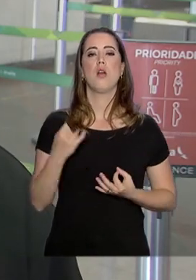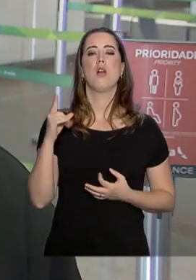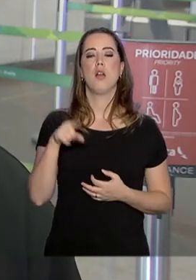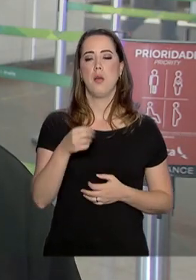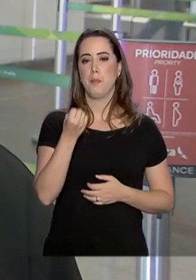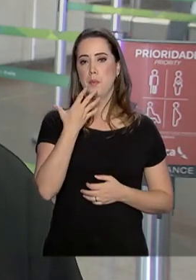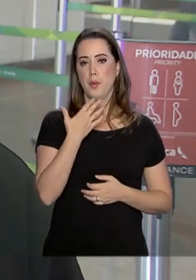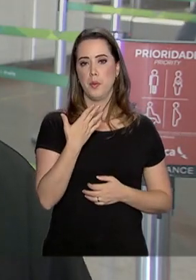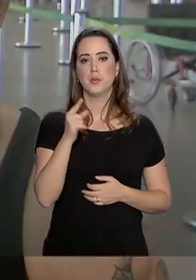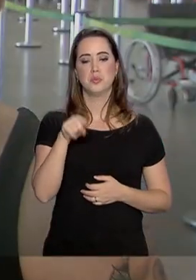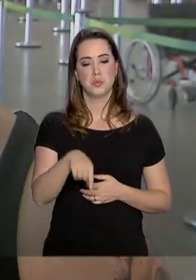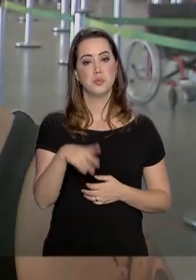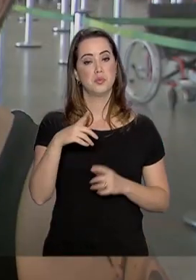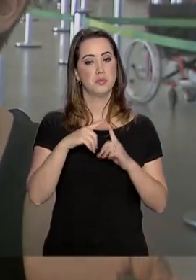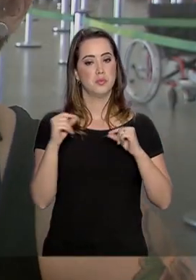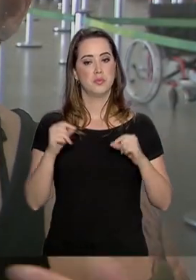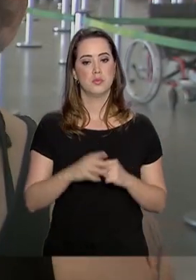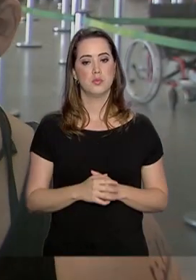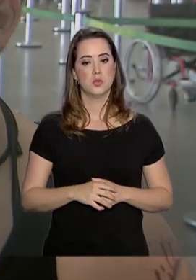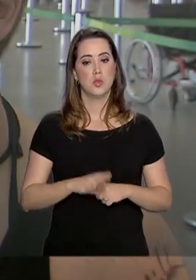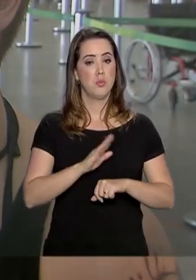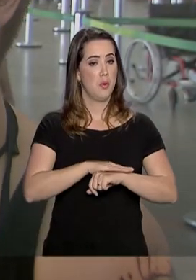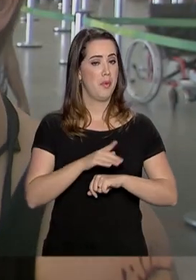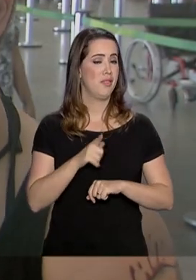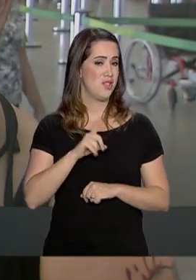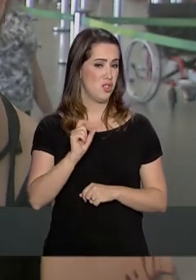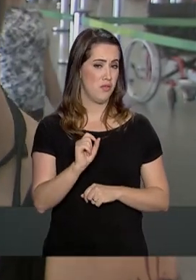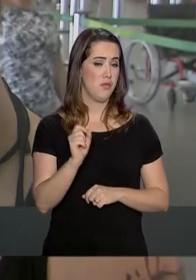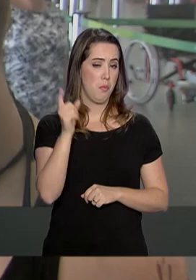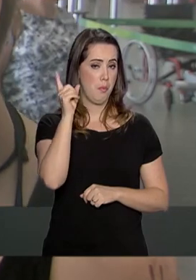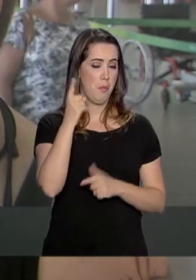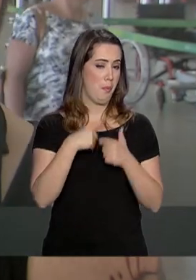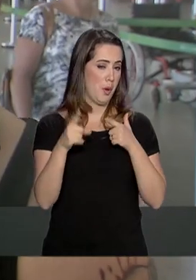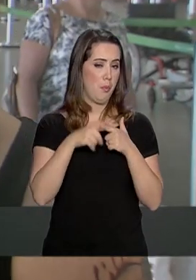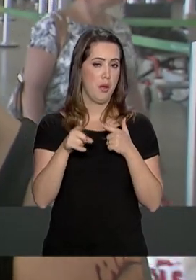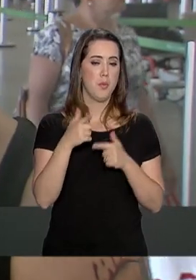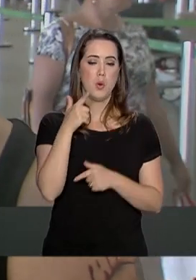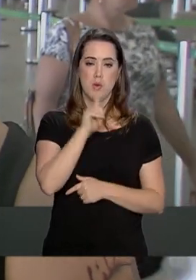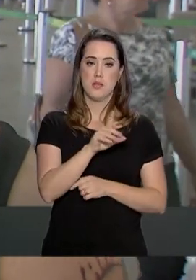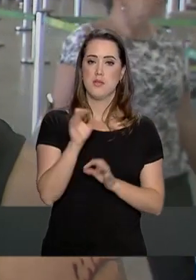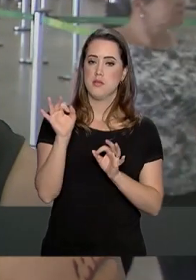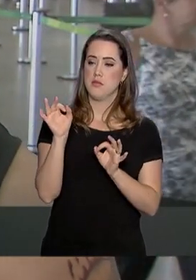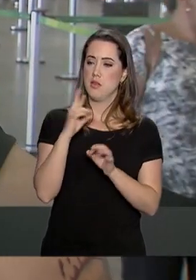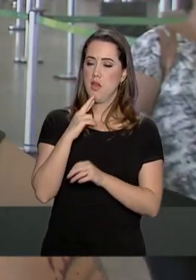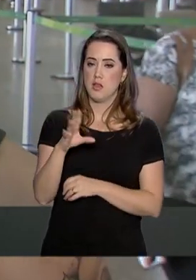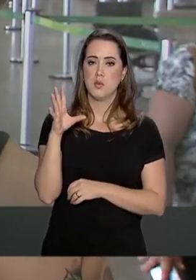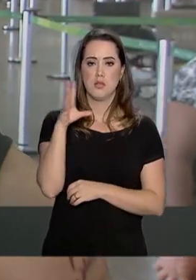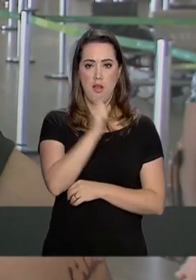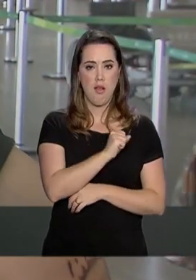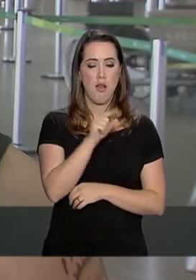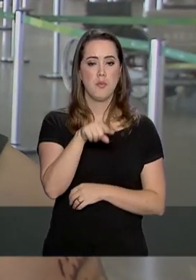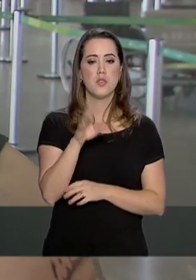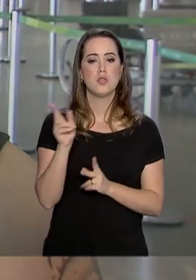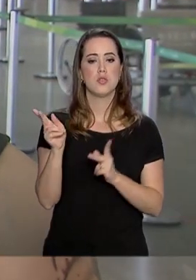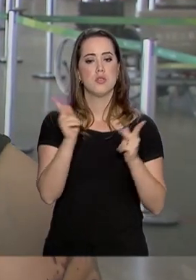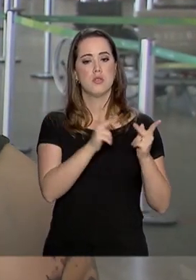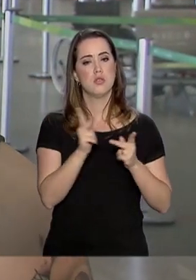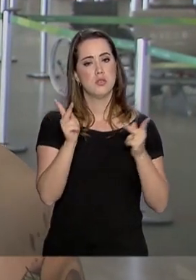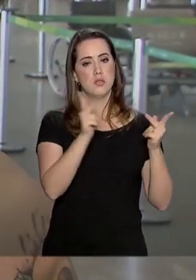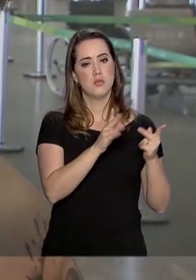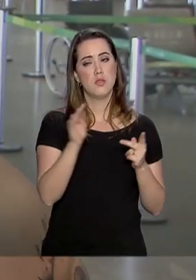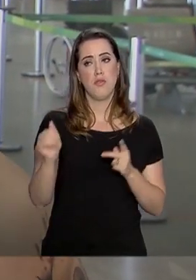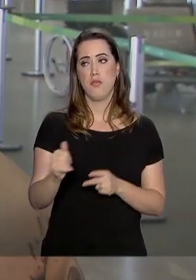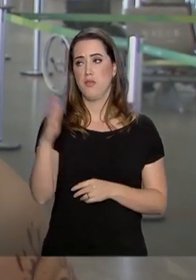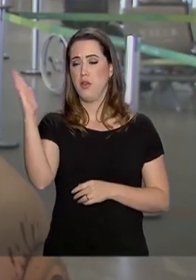muito bom o serviço do aeroporto de Brasília. Quando eu tive problema, eu consegui resolver com facilidade, então, pra mim é muito bom o aeroporto. E eu já visitei aeroportos